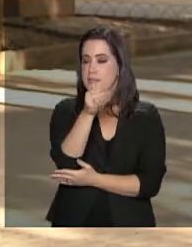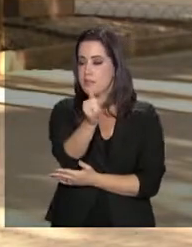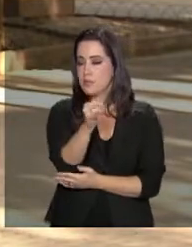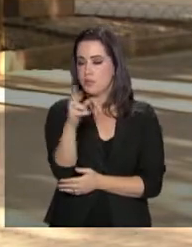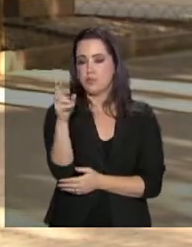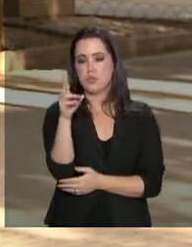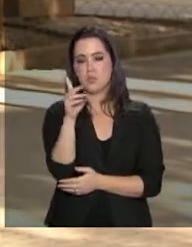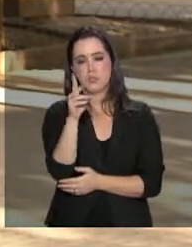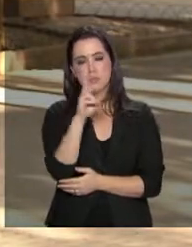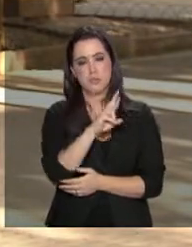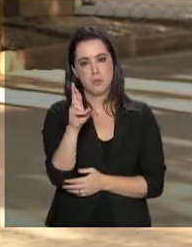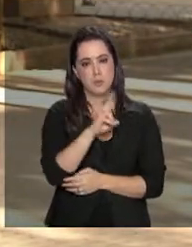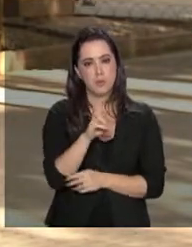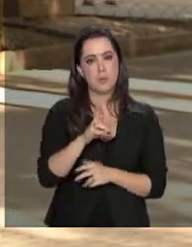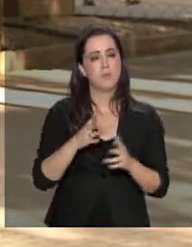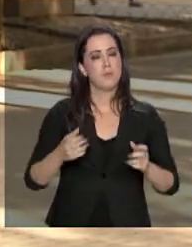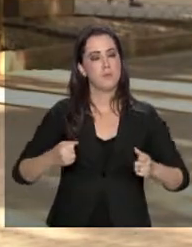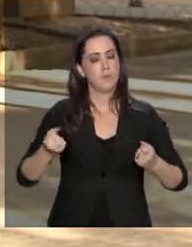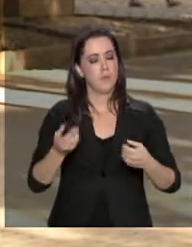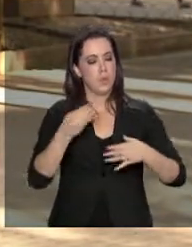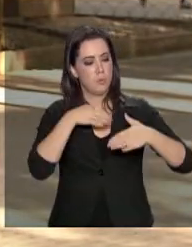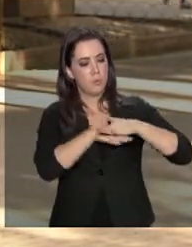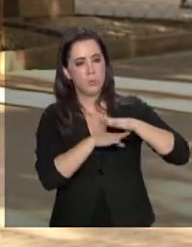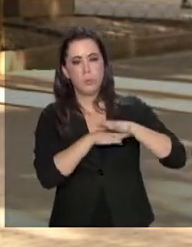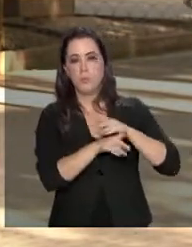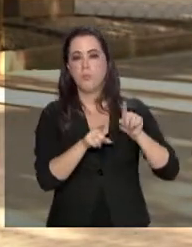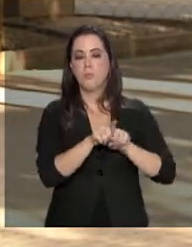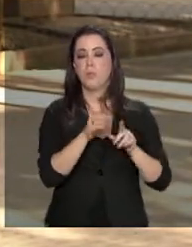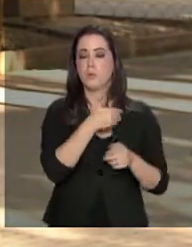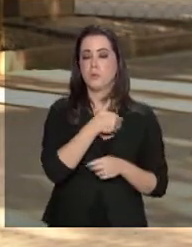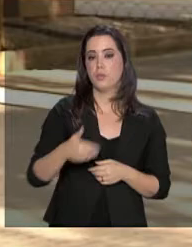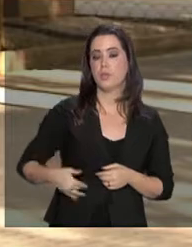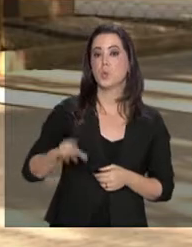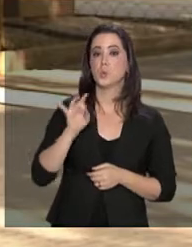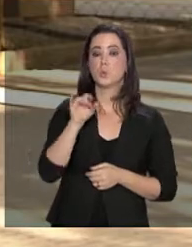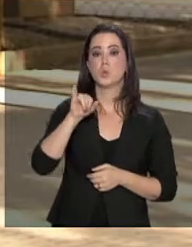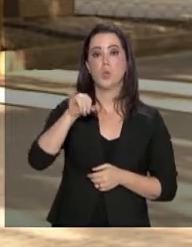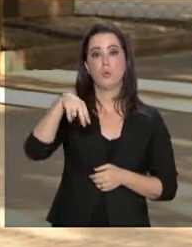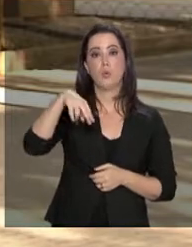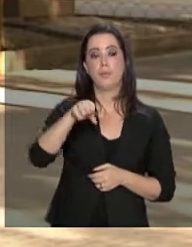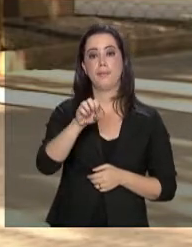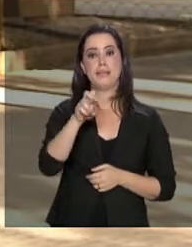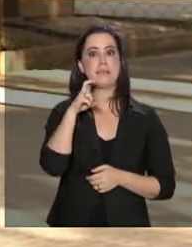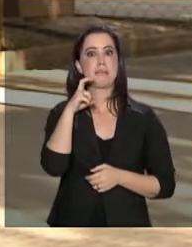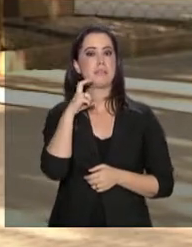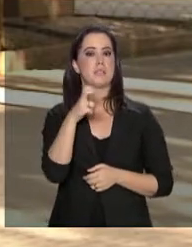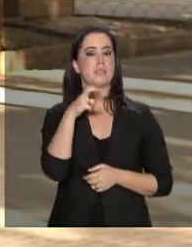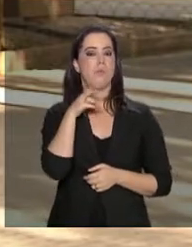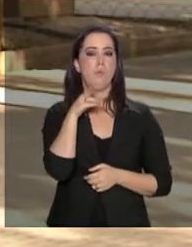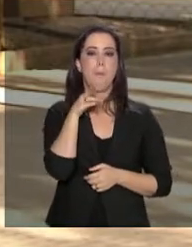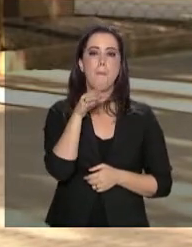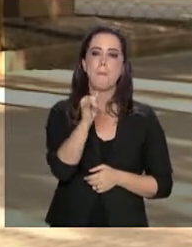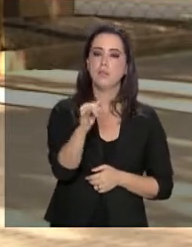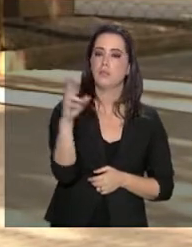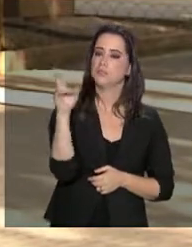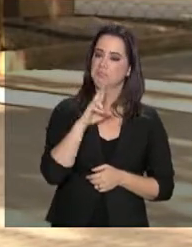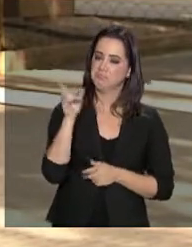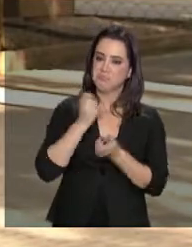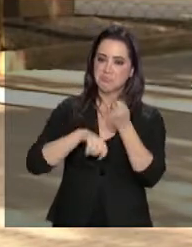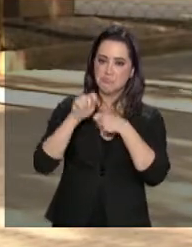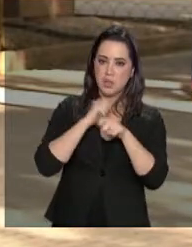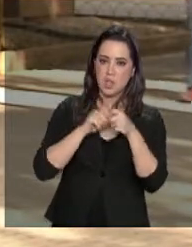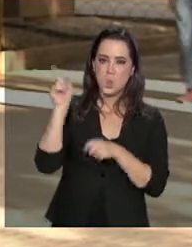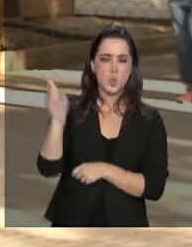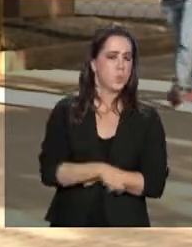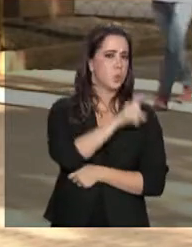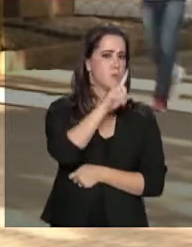200 milhões de reais para os cofres públicos. Só no INSS foram 5 bilhões e 800 milhões de reais economizados, com